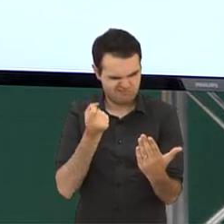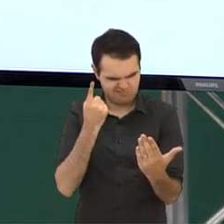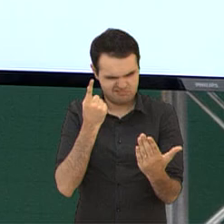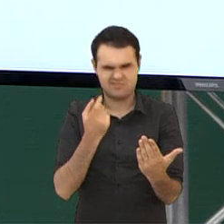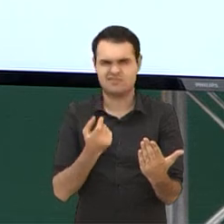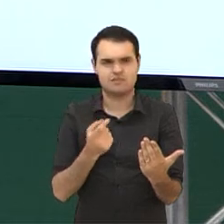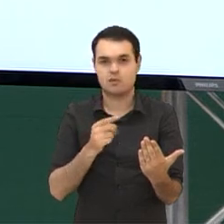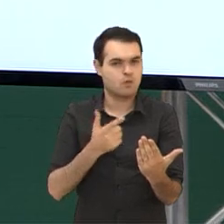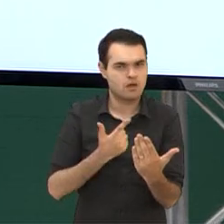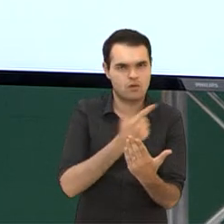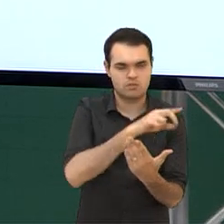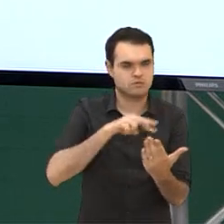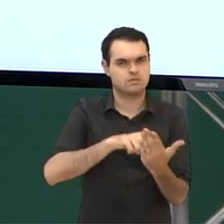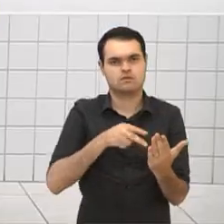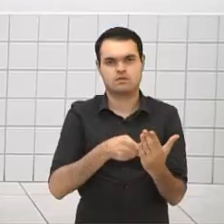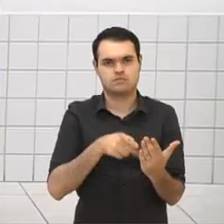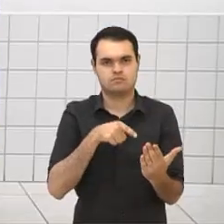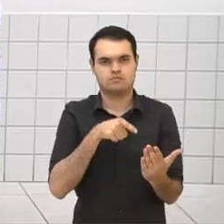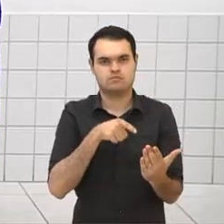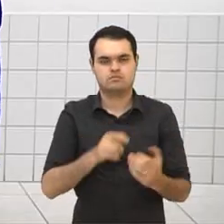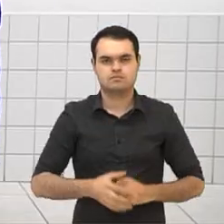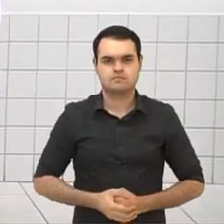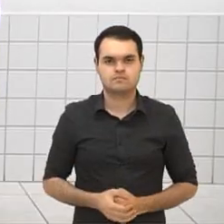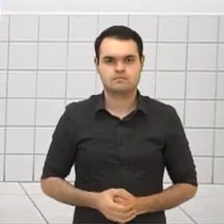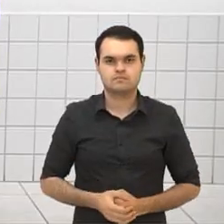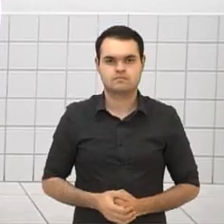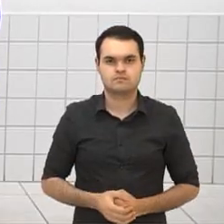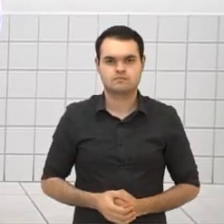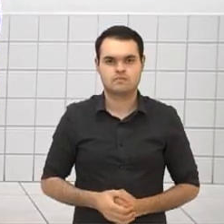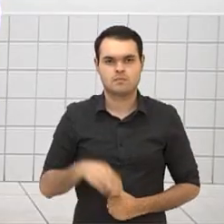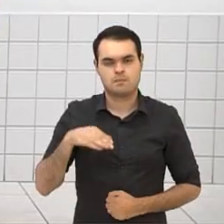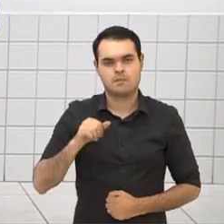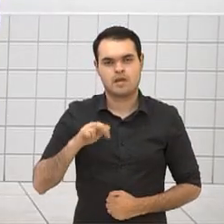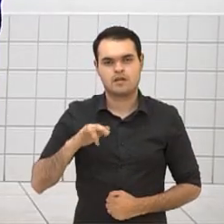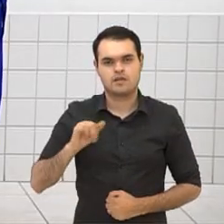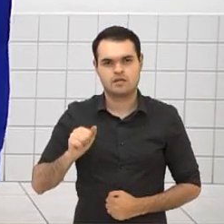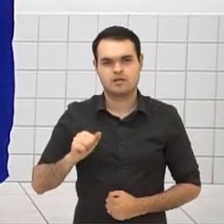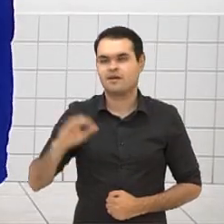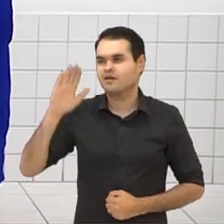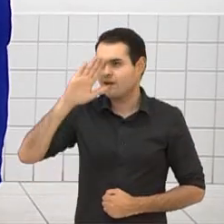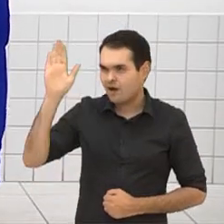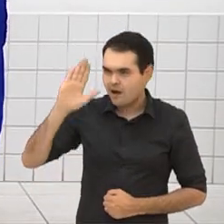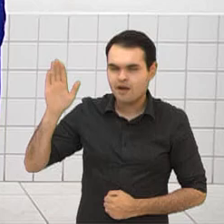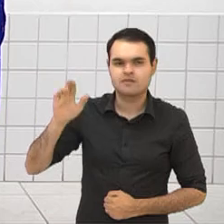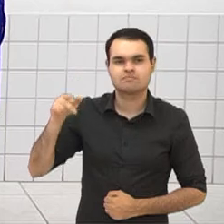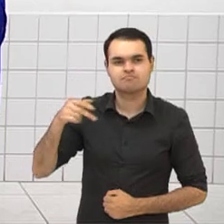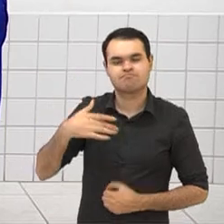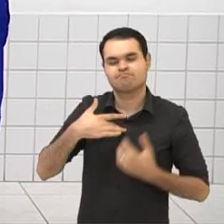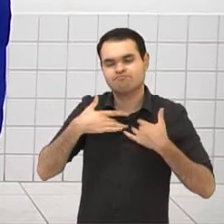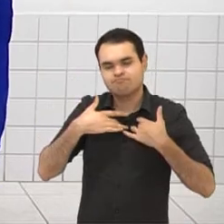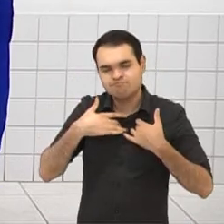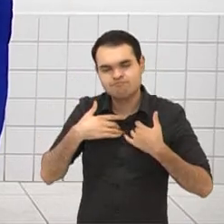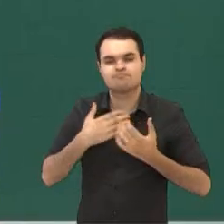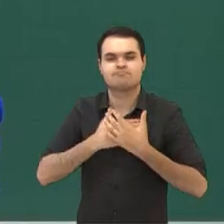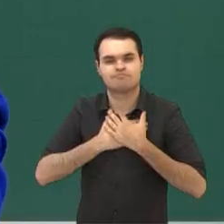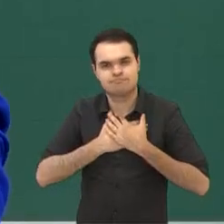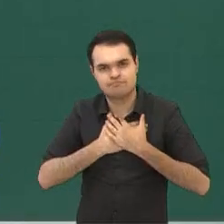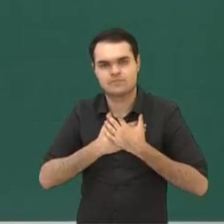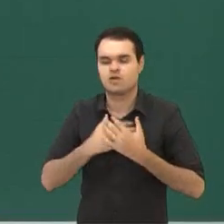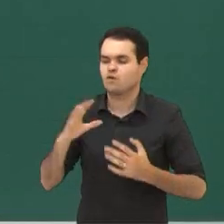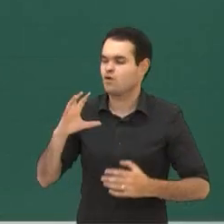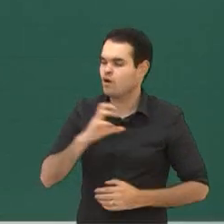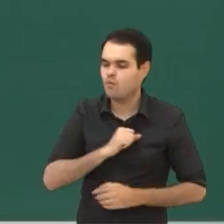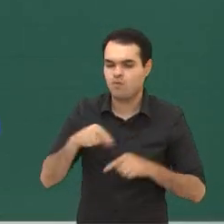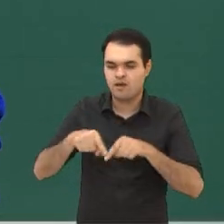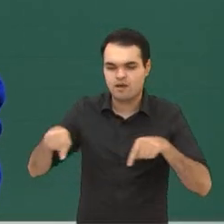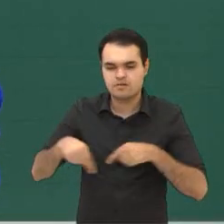Correto? Tem alguma coisa pra gente Temos, temos sim. A Maria José, hi dear teacher Carlos, Carlos Wilton, I'm loving this